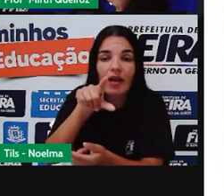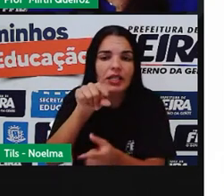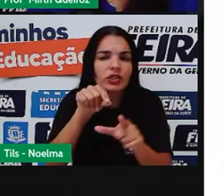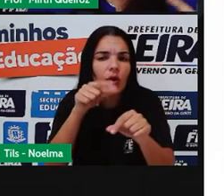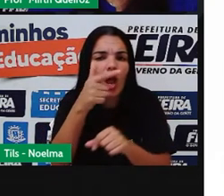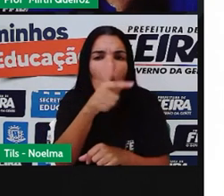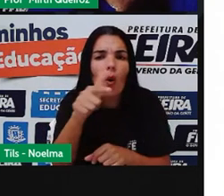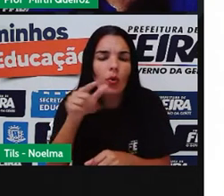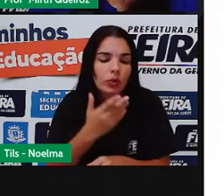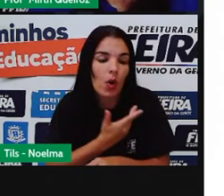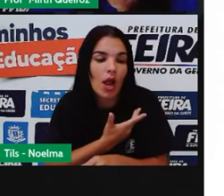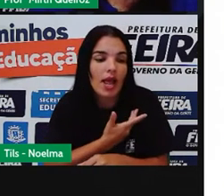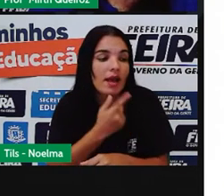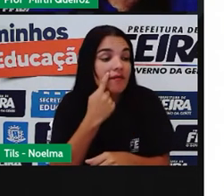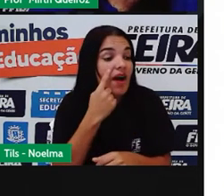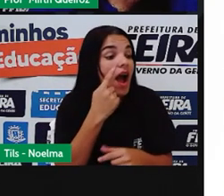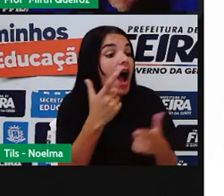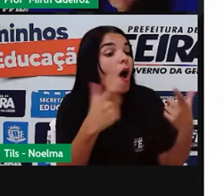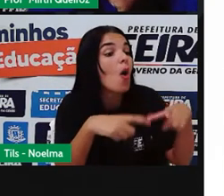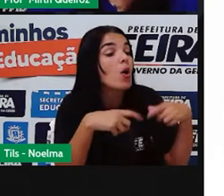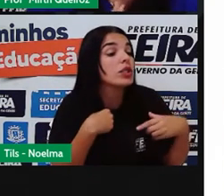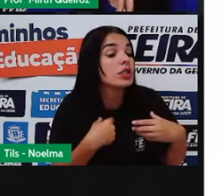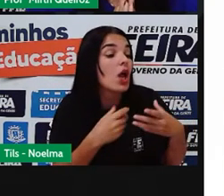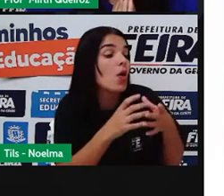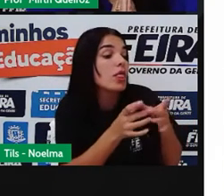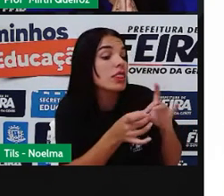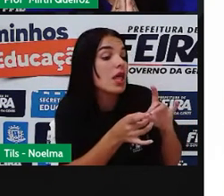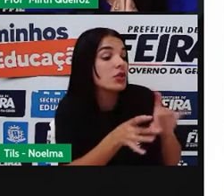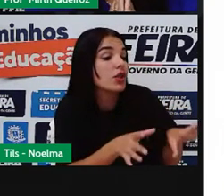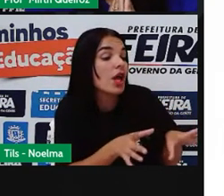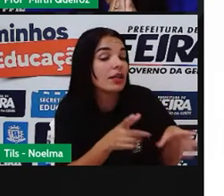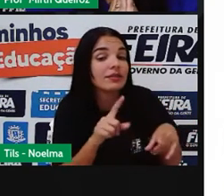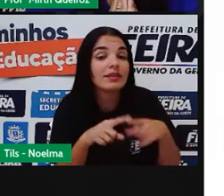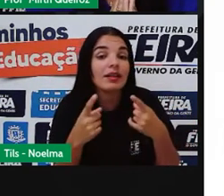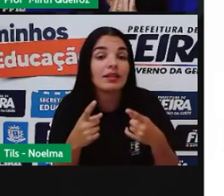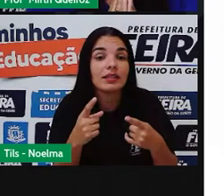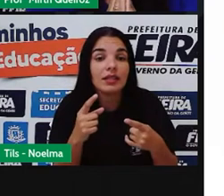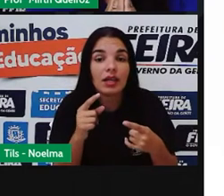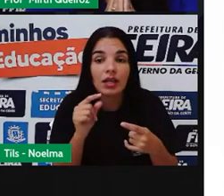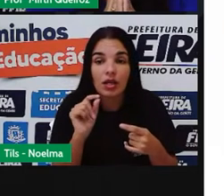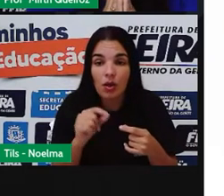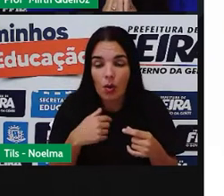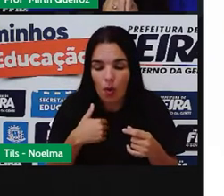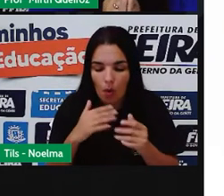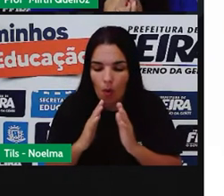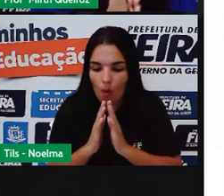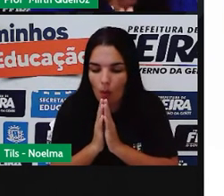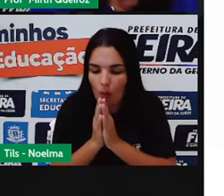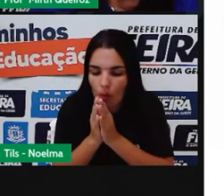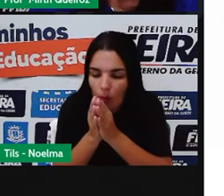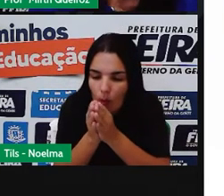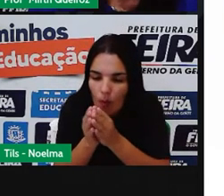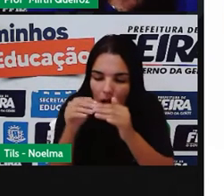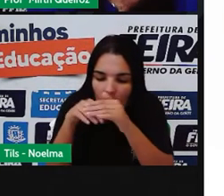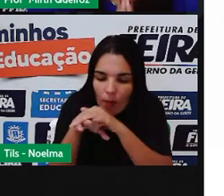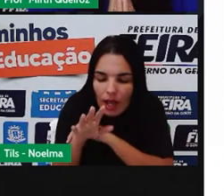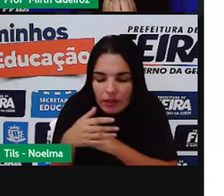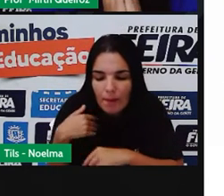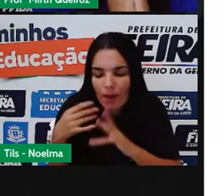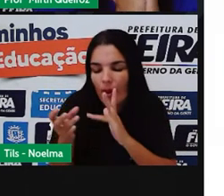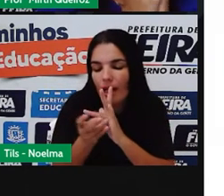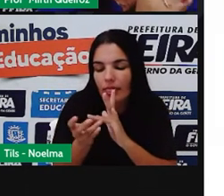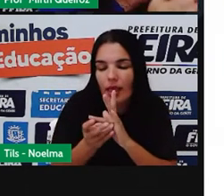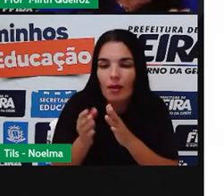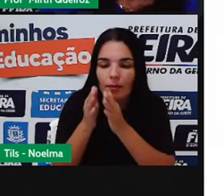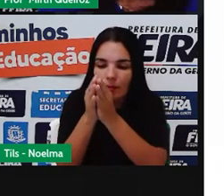o anel ou onde está a pedrinha Aí geralmente a gente fala assim ó Guarde meu anel bem guardadinho E vai